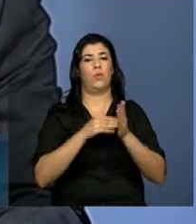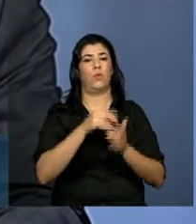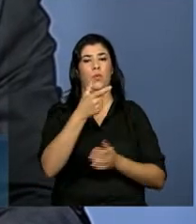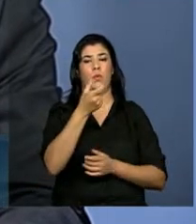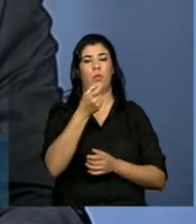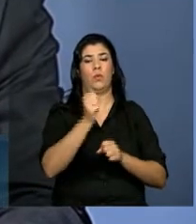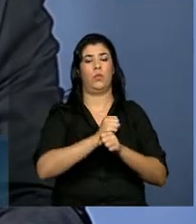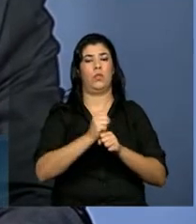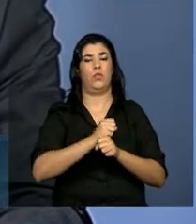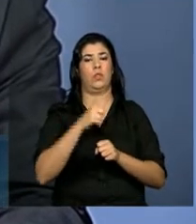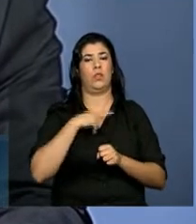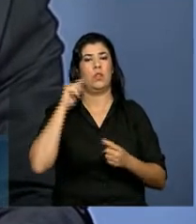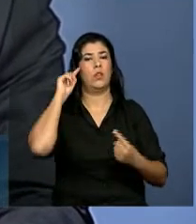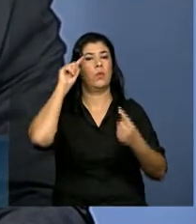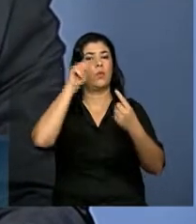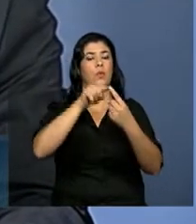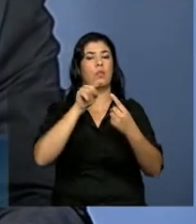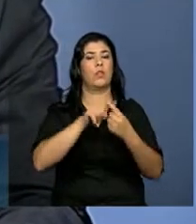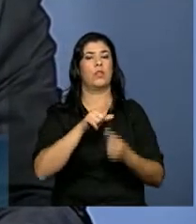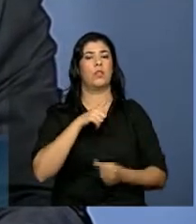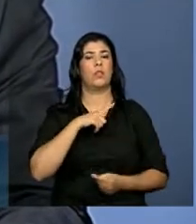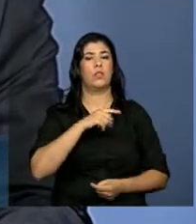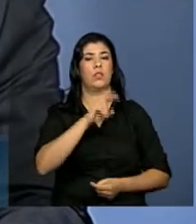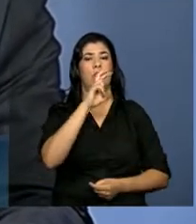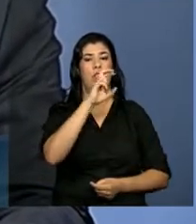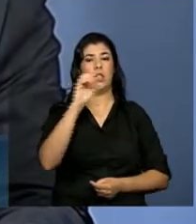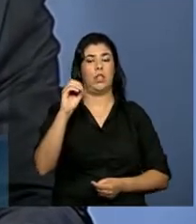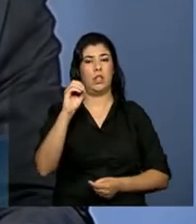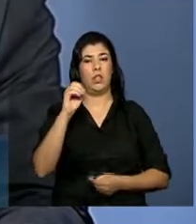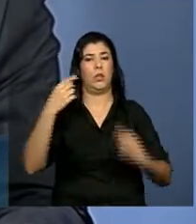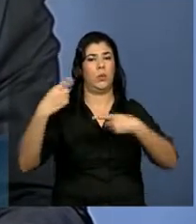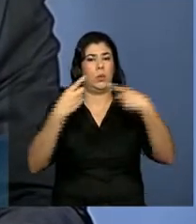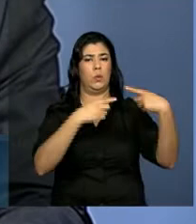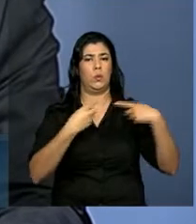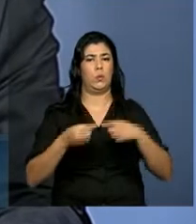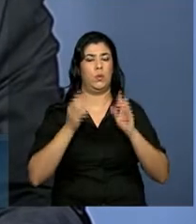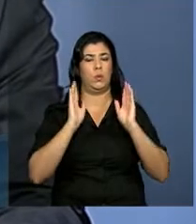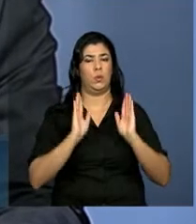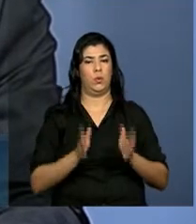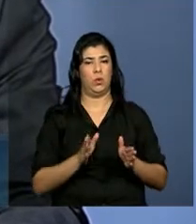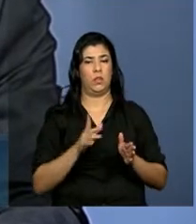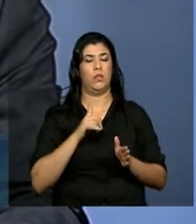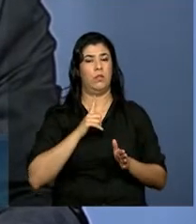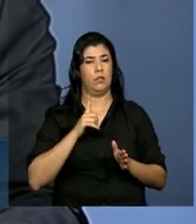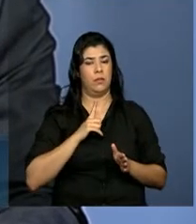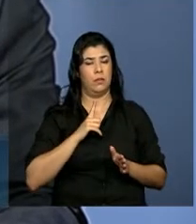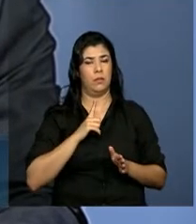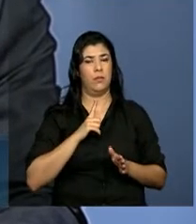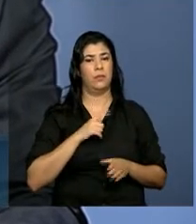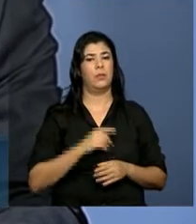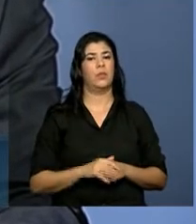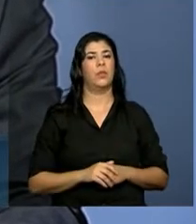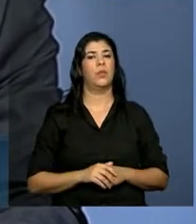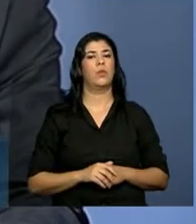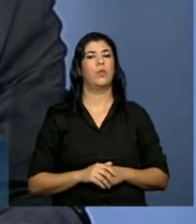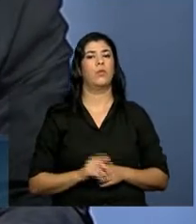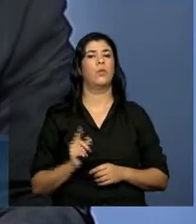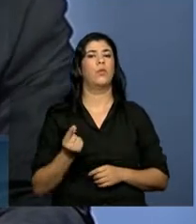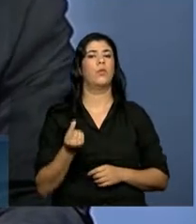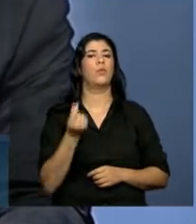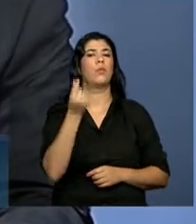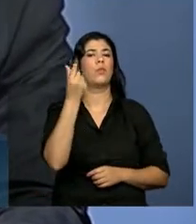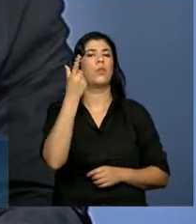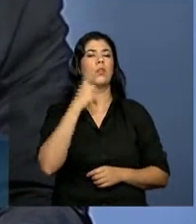arbitramos aproximadamente 500 disputas, com um valor de comércio